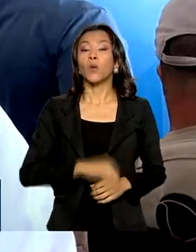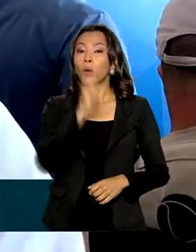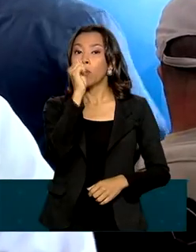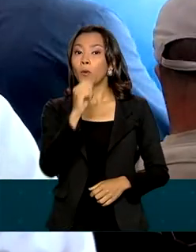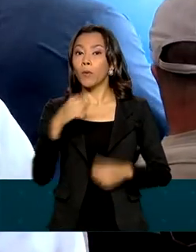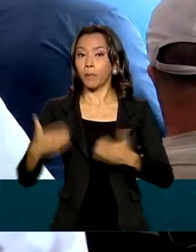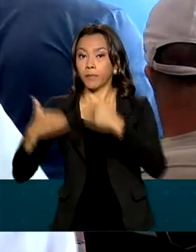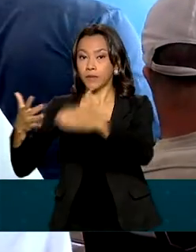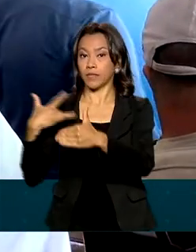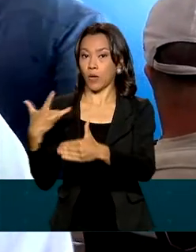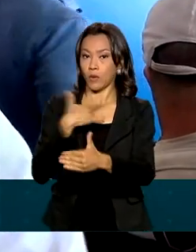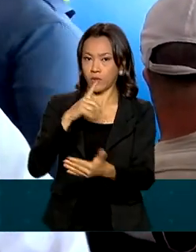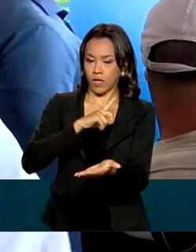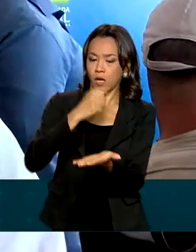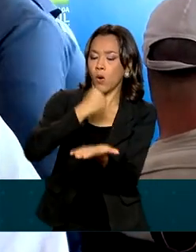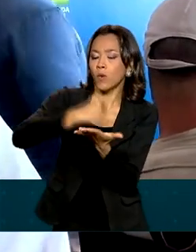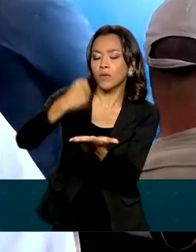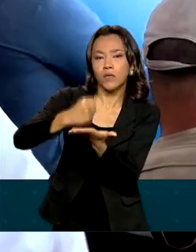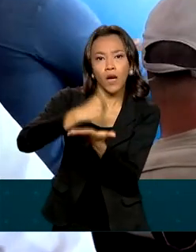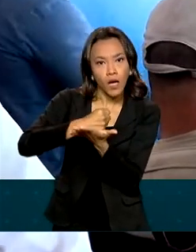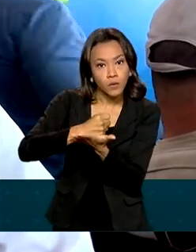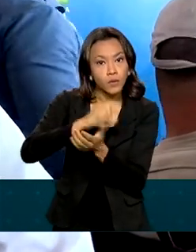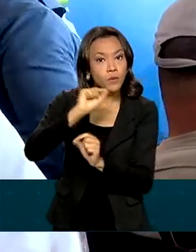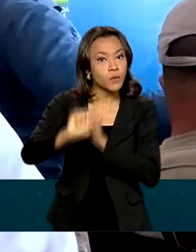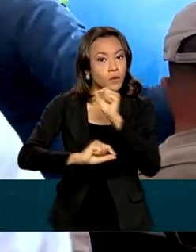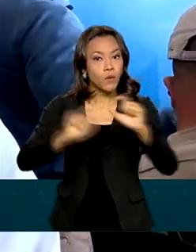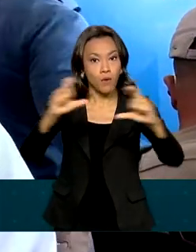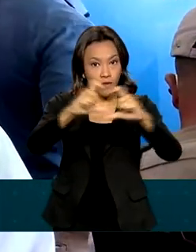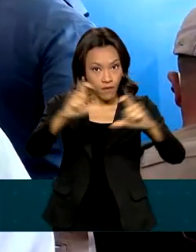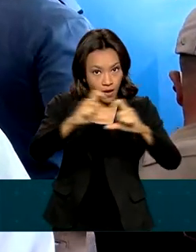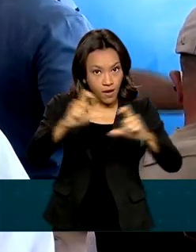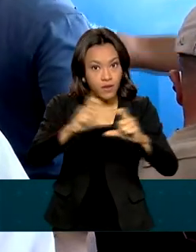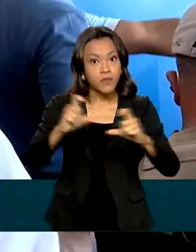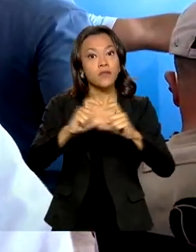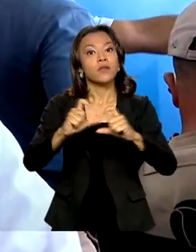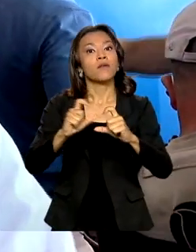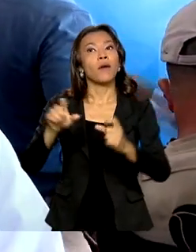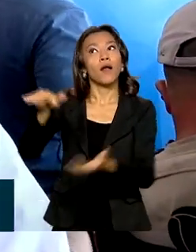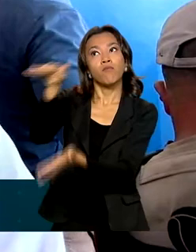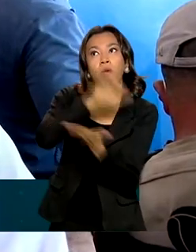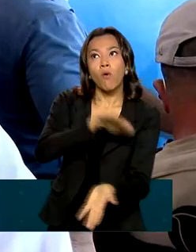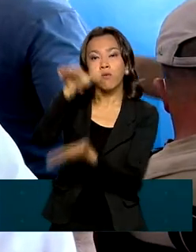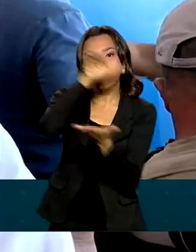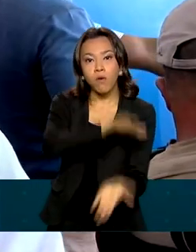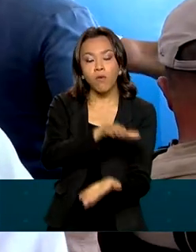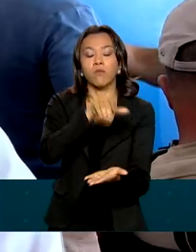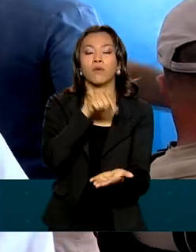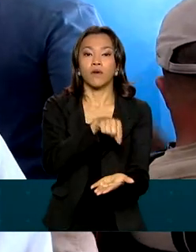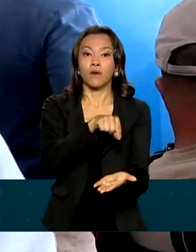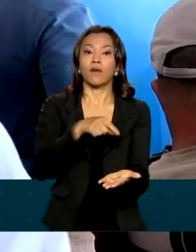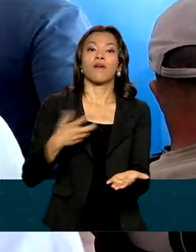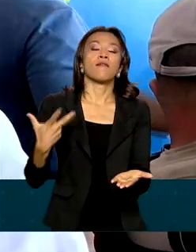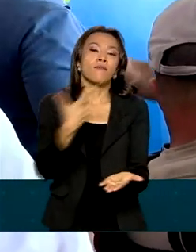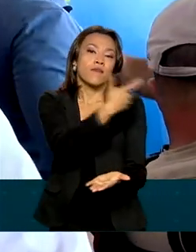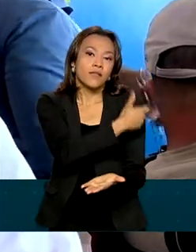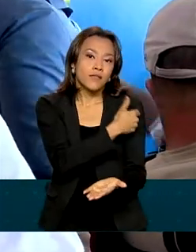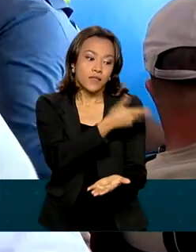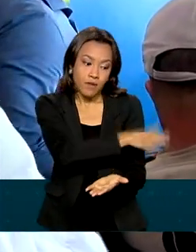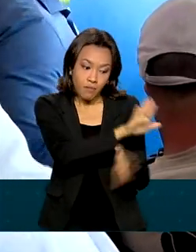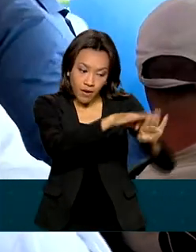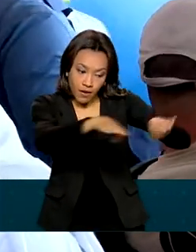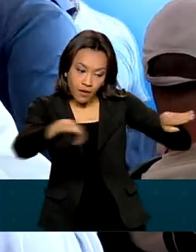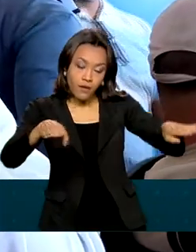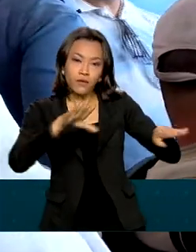Pfizer para fornecimento de vacinas para todas as faixas etárias que são incluídas no Plano Nacional de